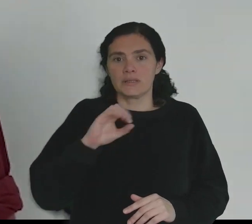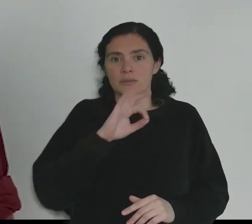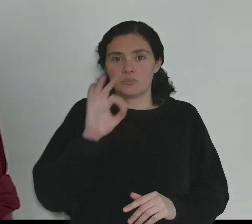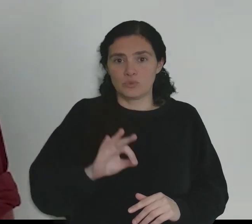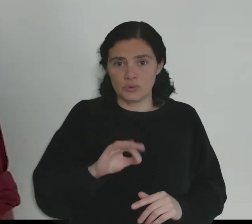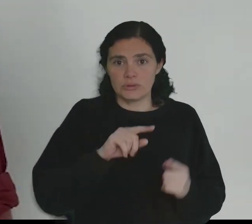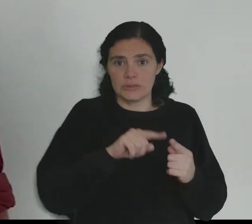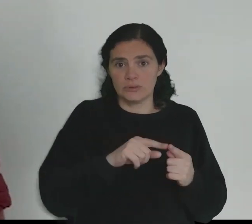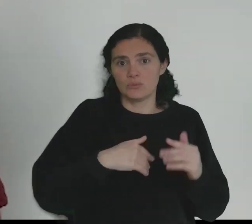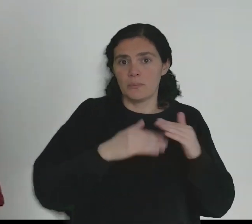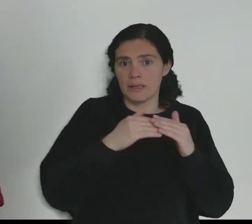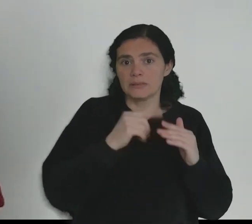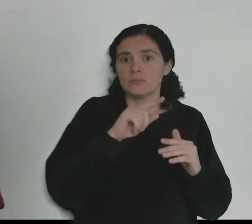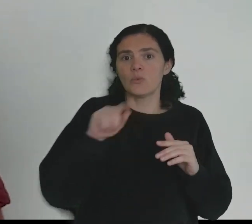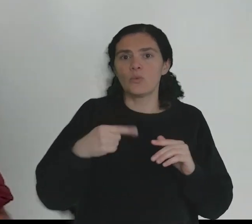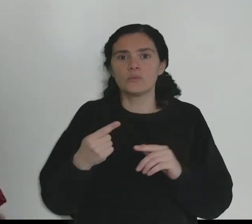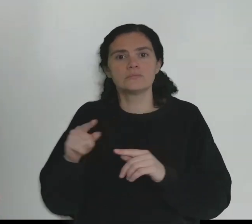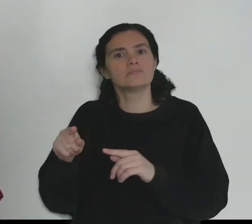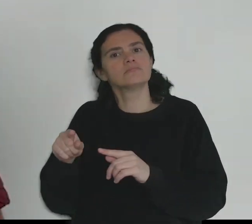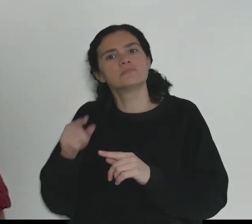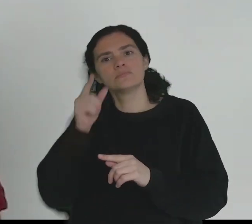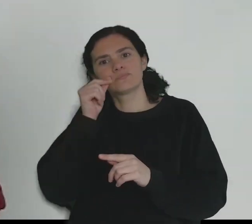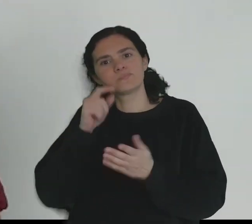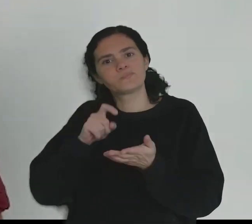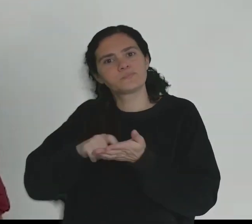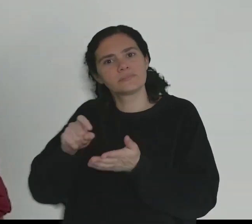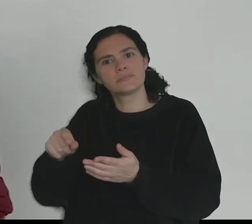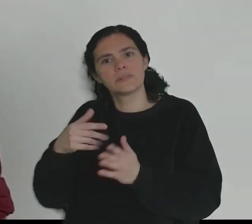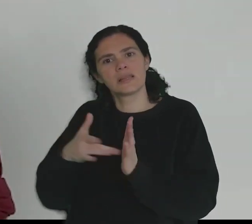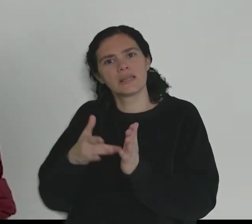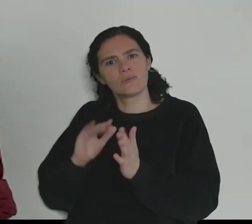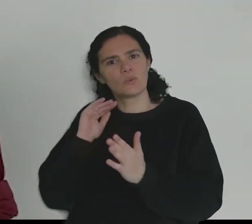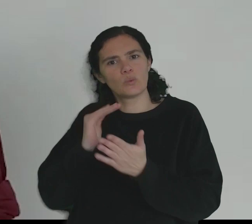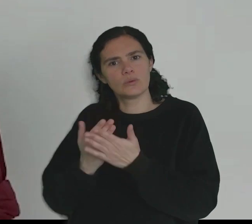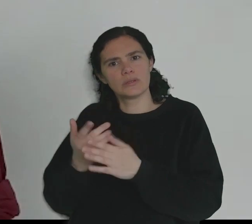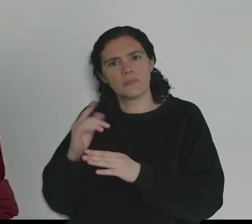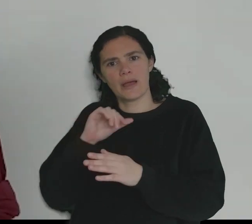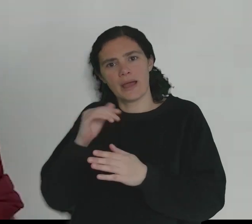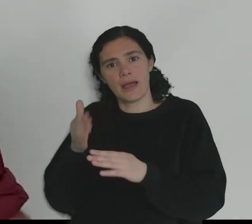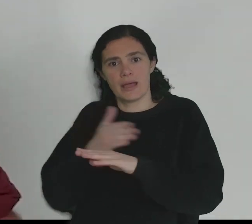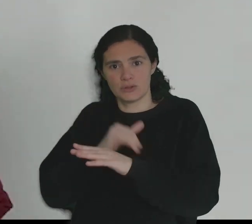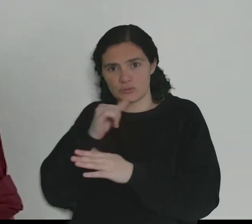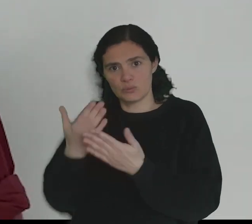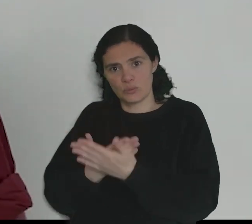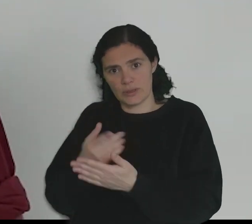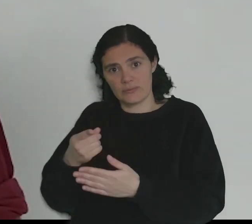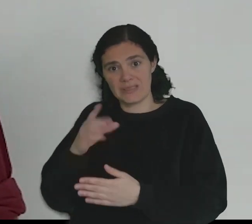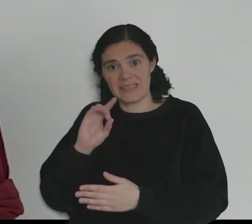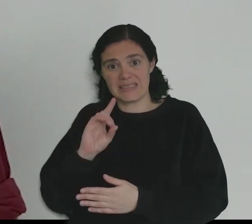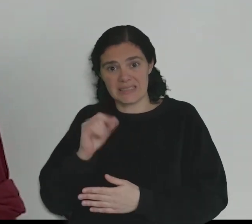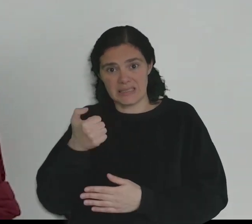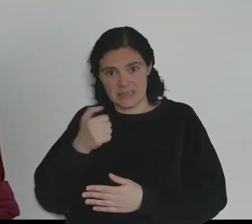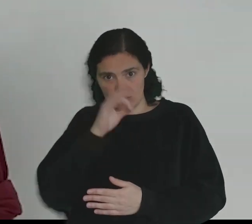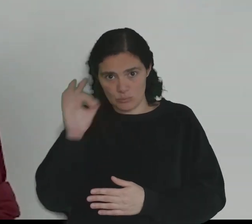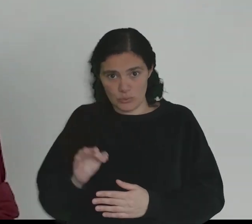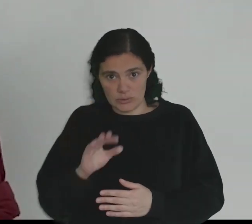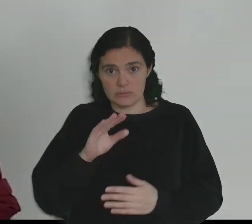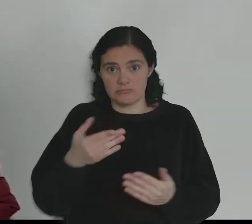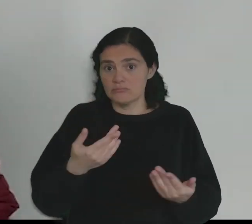Pickett é de 80%, para o escalão máximo, uma proposta de Adkin, sendo um dos últimos livros antes de falecer, foi de